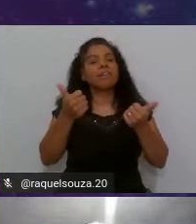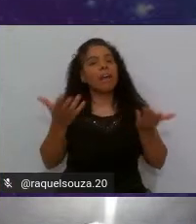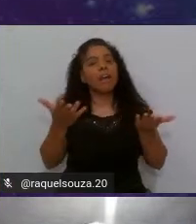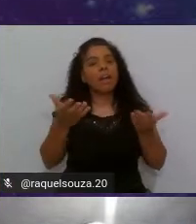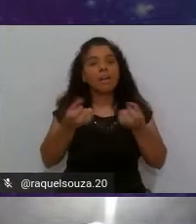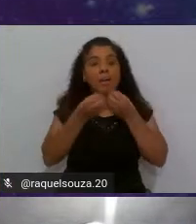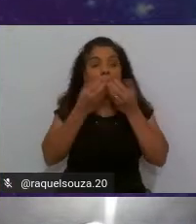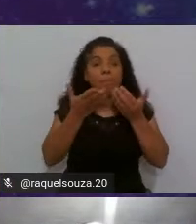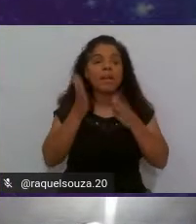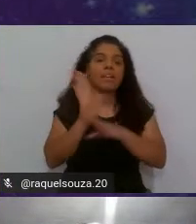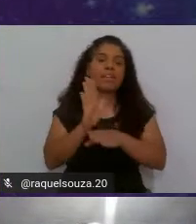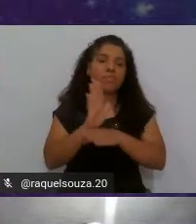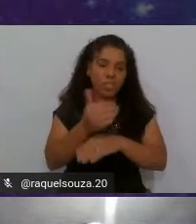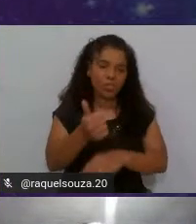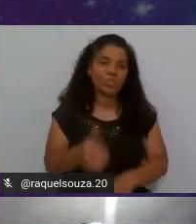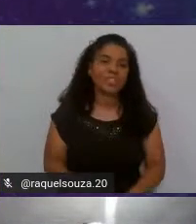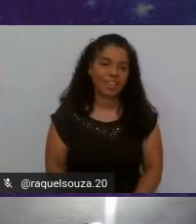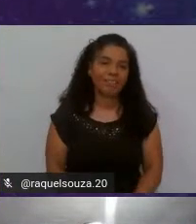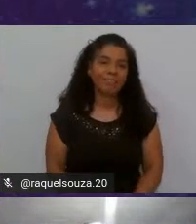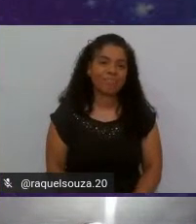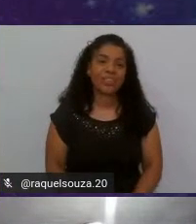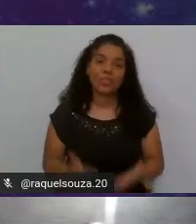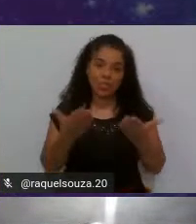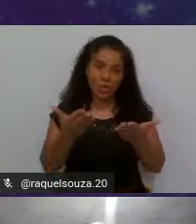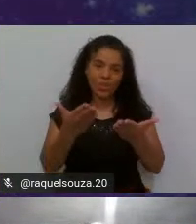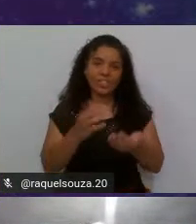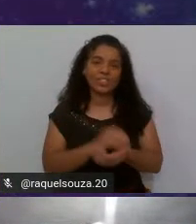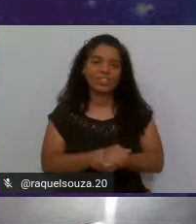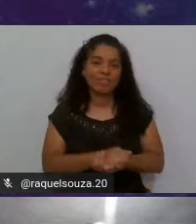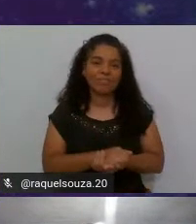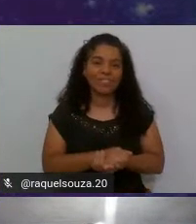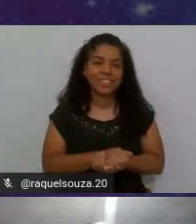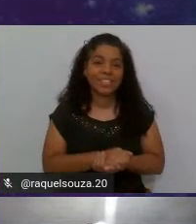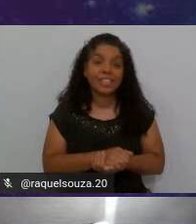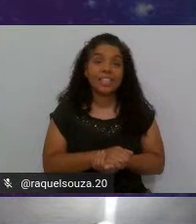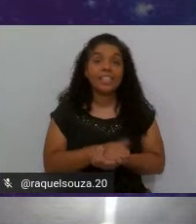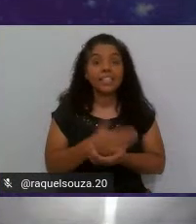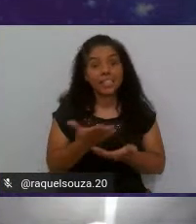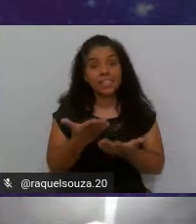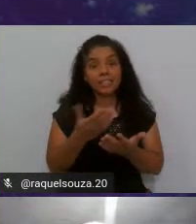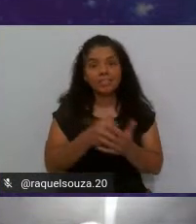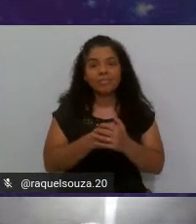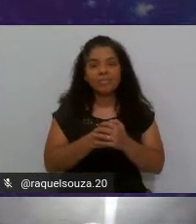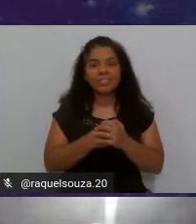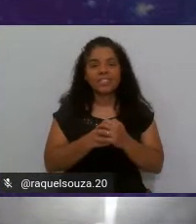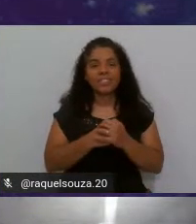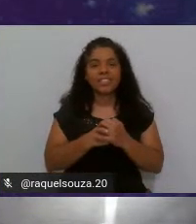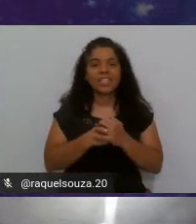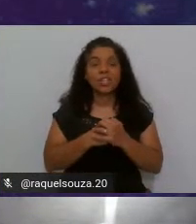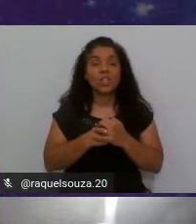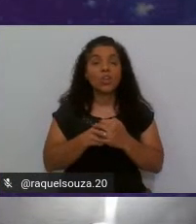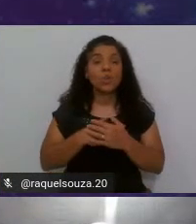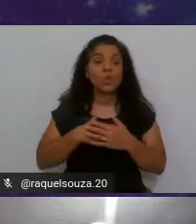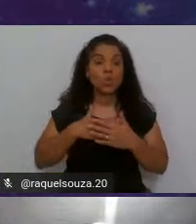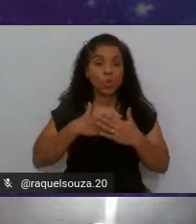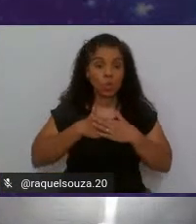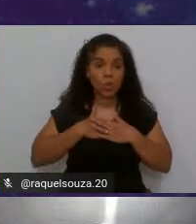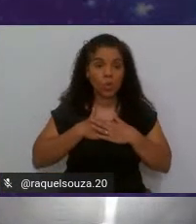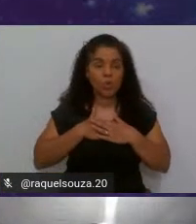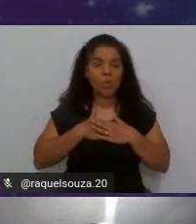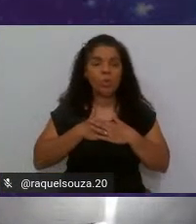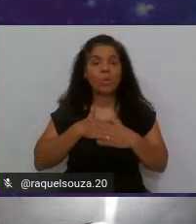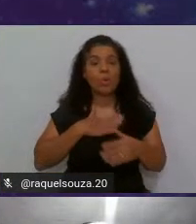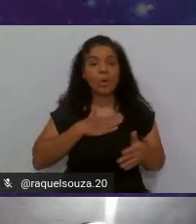benefícios né com isso e eu no meu no meu artigo